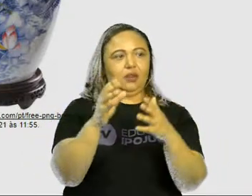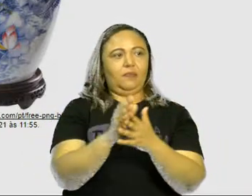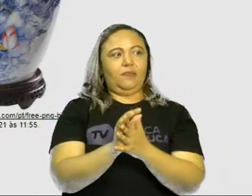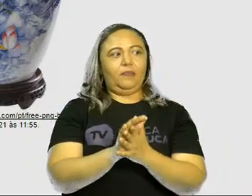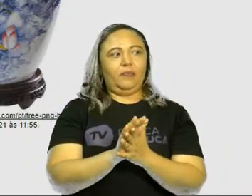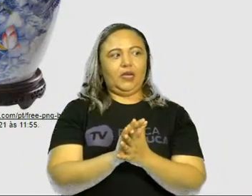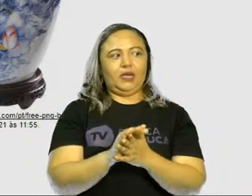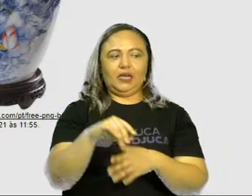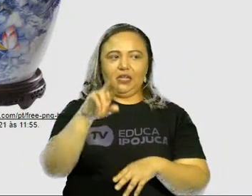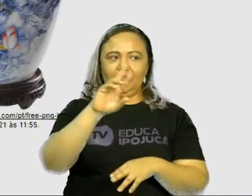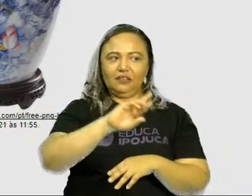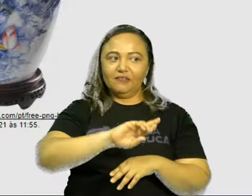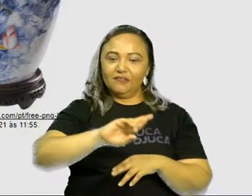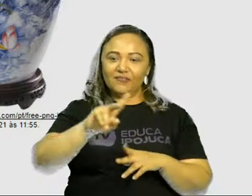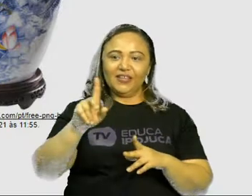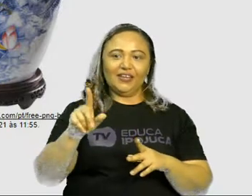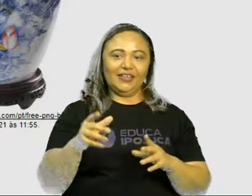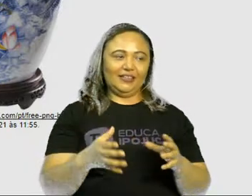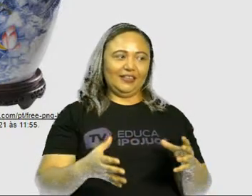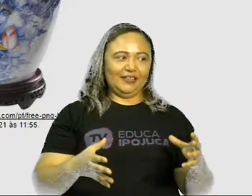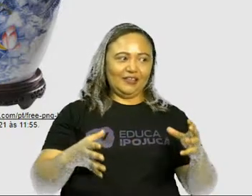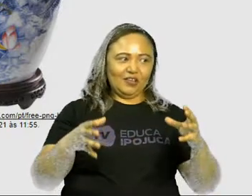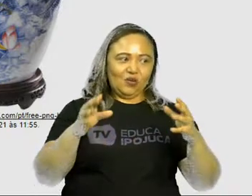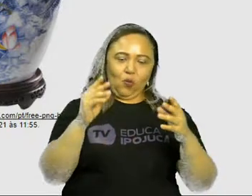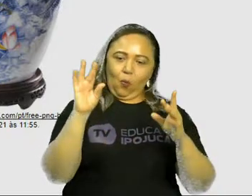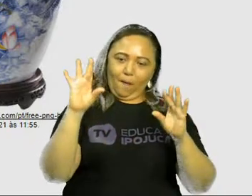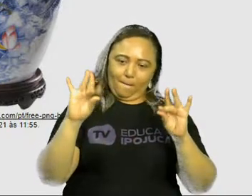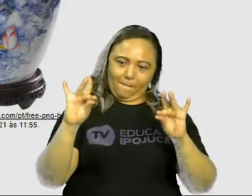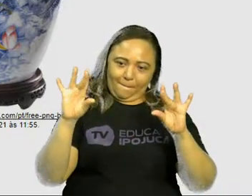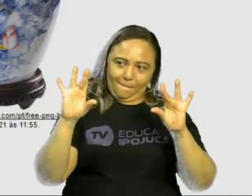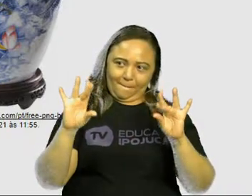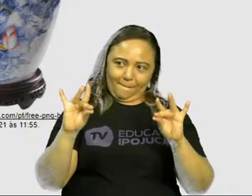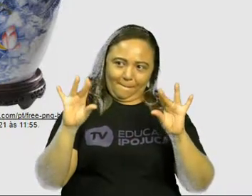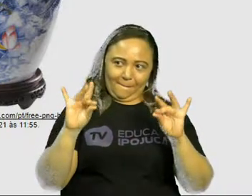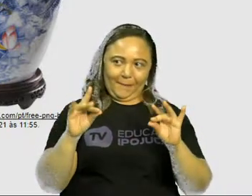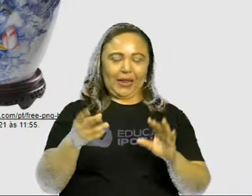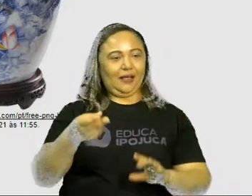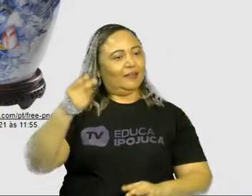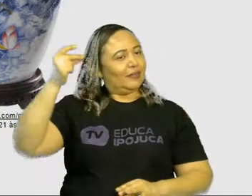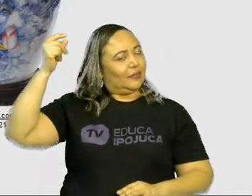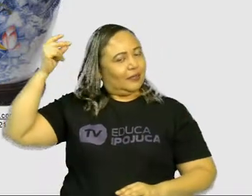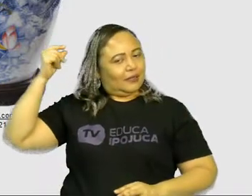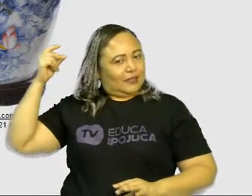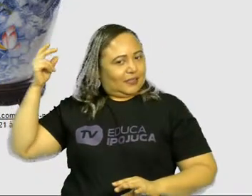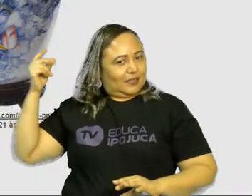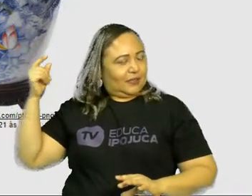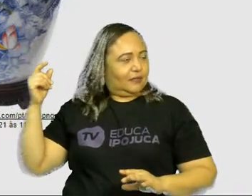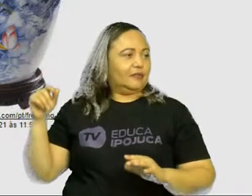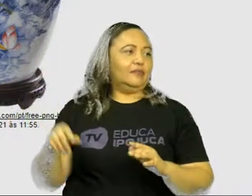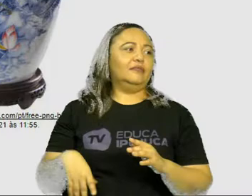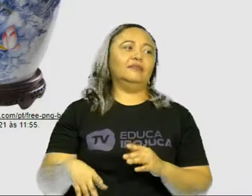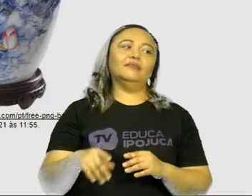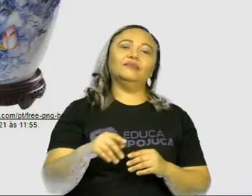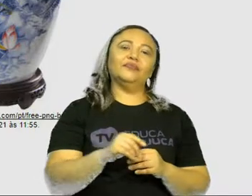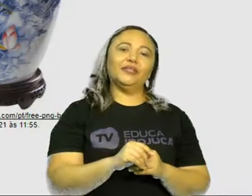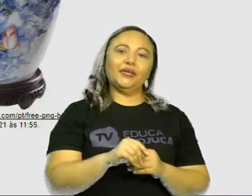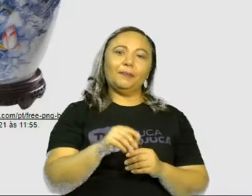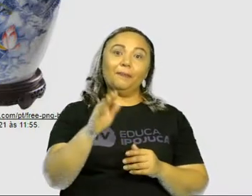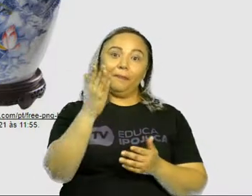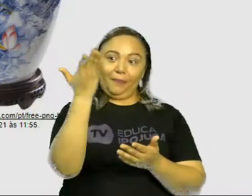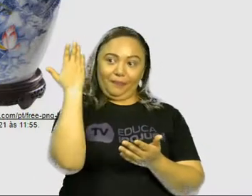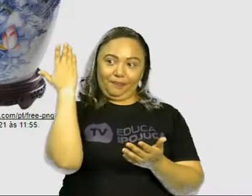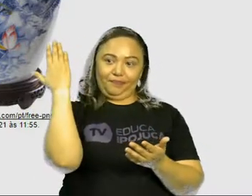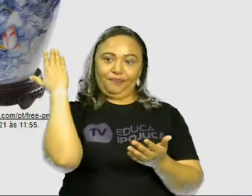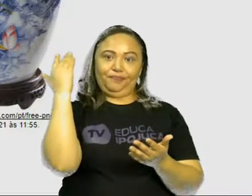Observe aí. Veja o tipo, né, o barro, que é uma técnica muito antiga. Esse é cerâmica também. A